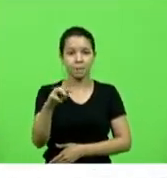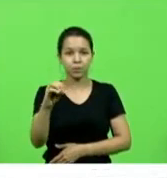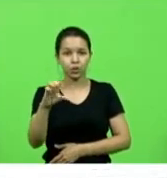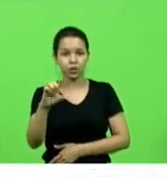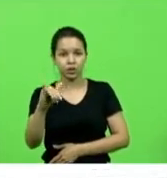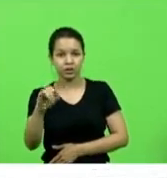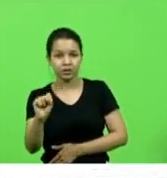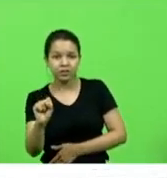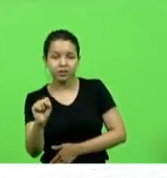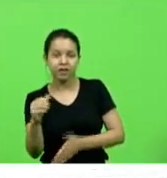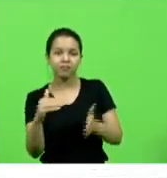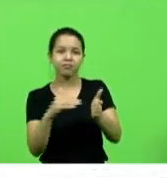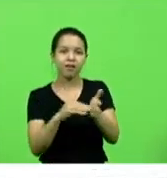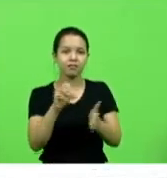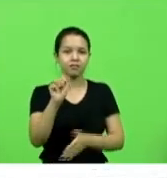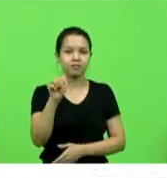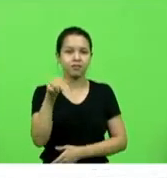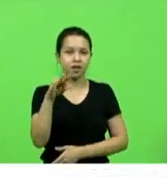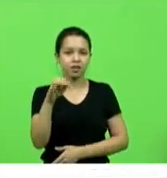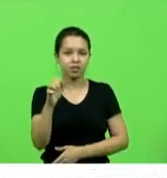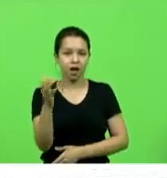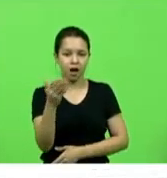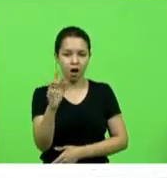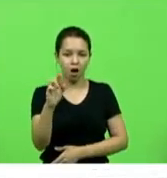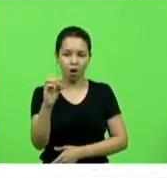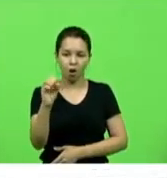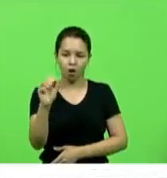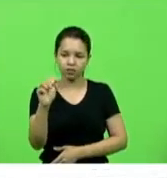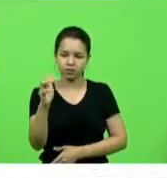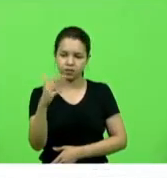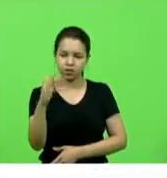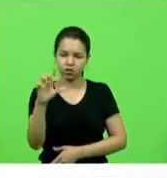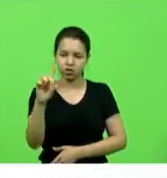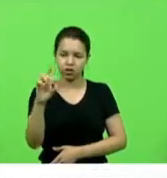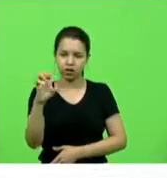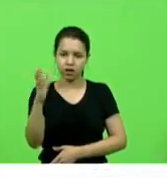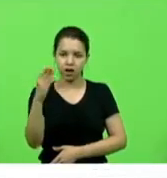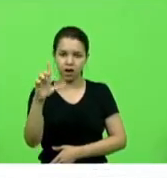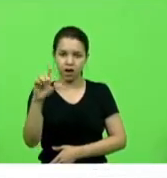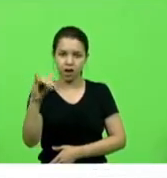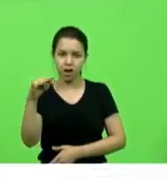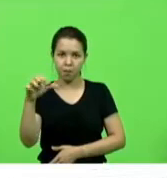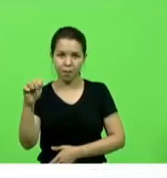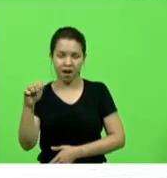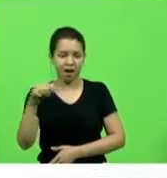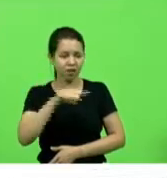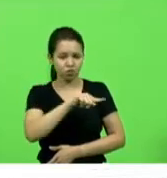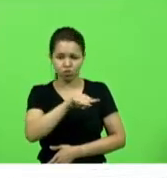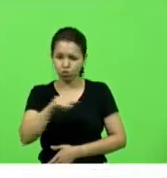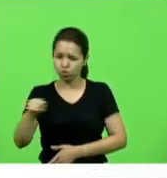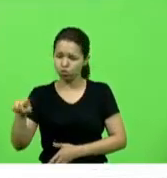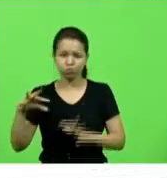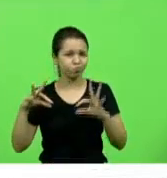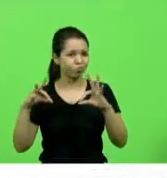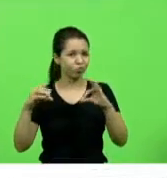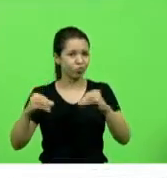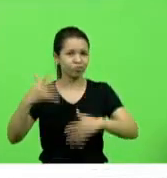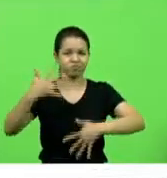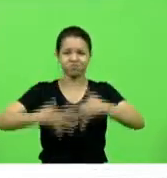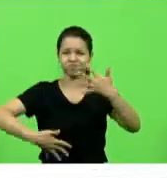realmente intransitável em situação complicadíssima e que o governo priorize investimento nessas antes de